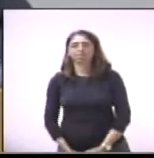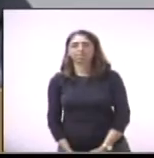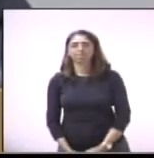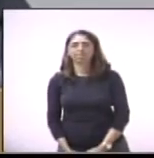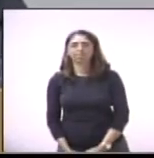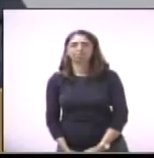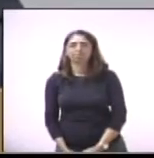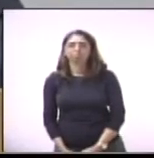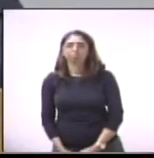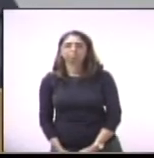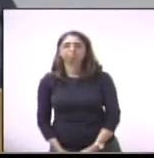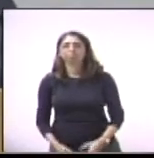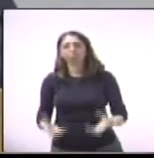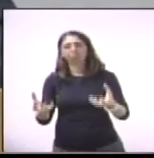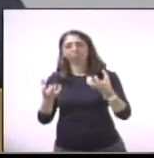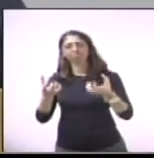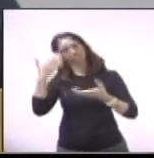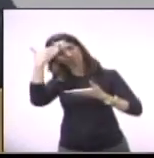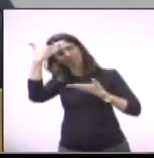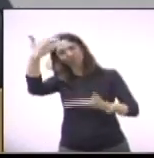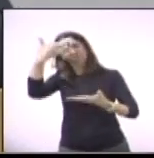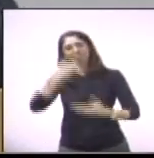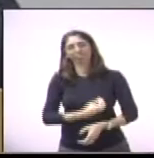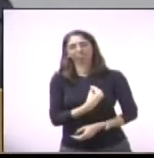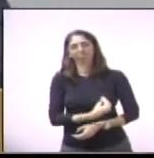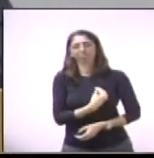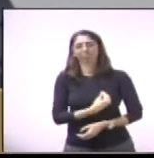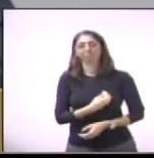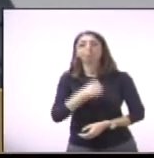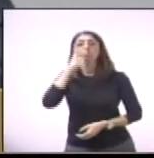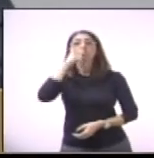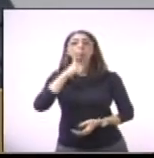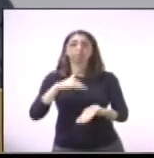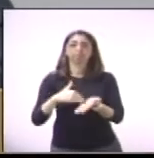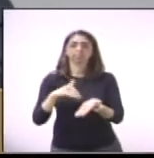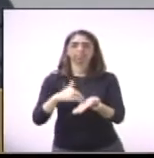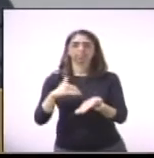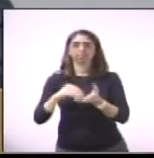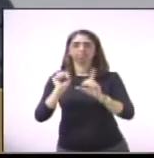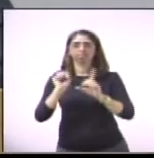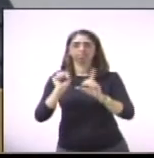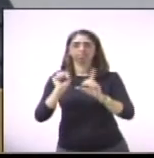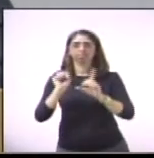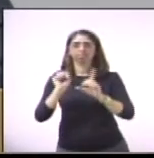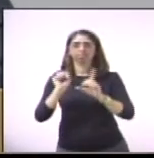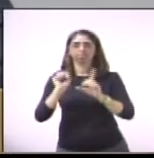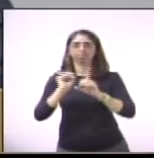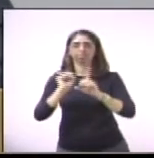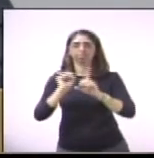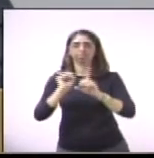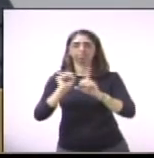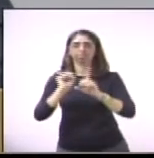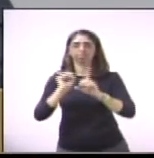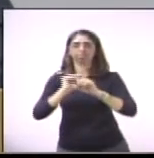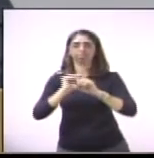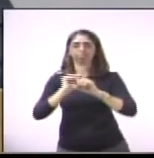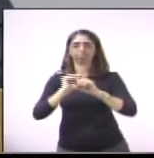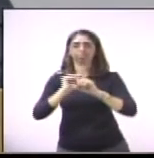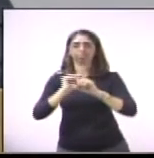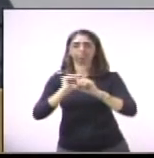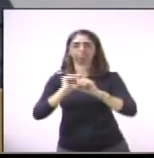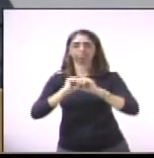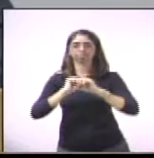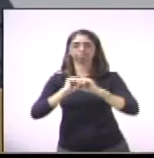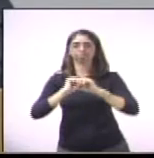Quero agradecer e cumprimentar a presença da senhora Mara Ferrari, secretária da Promoção Social, também do senhor